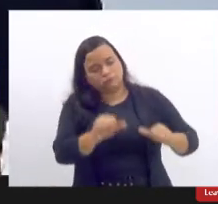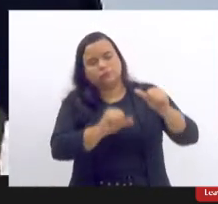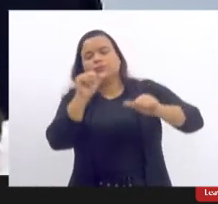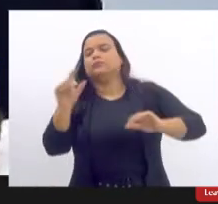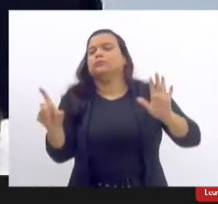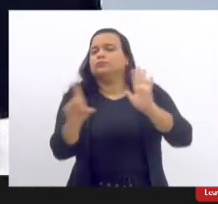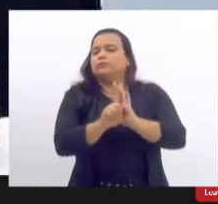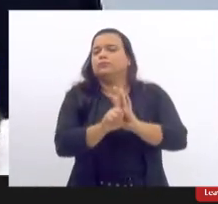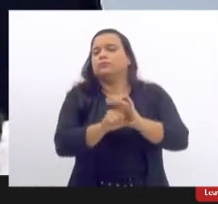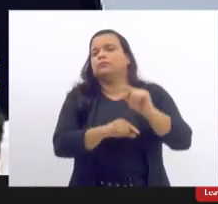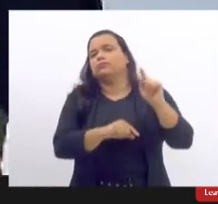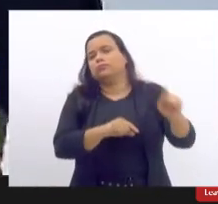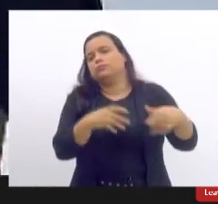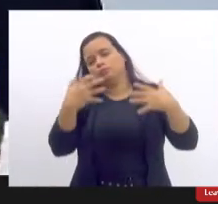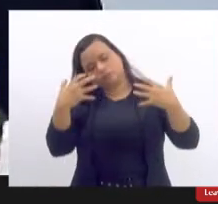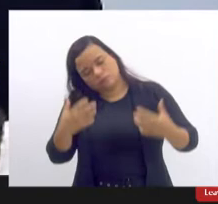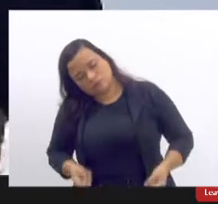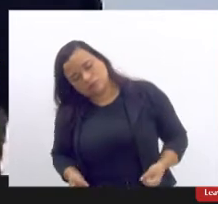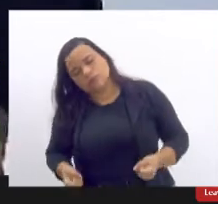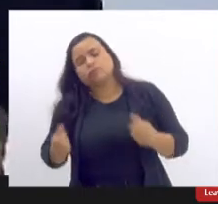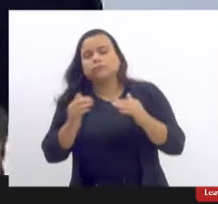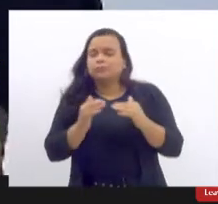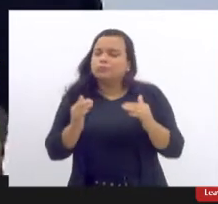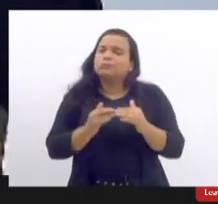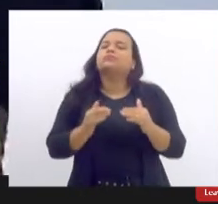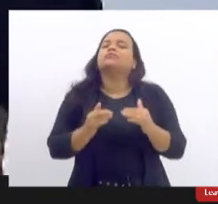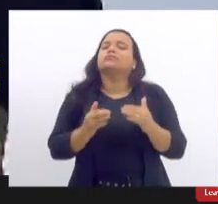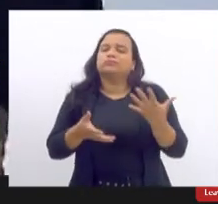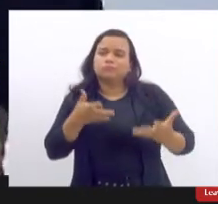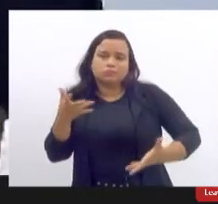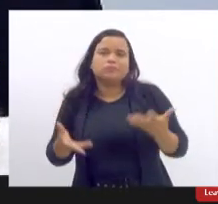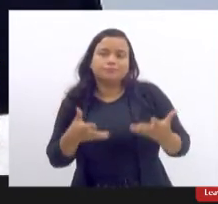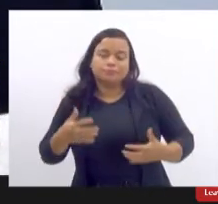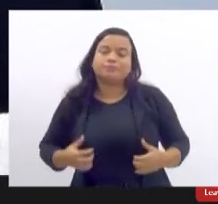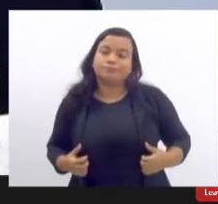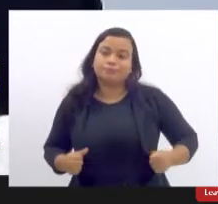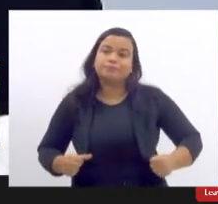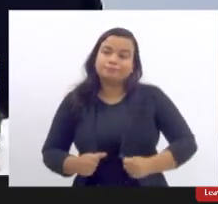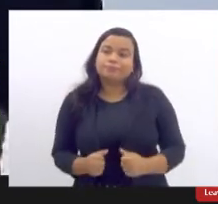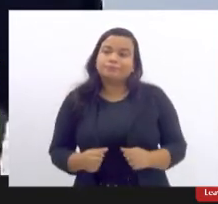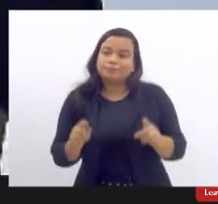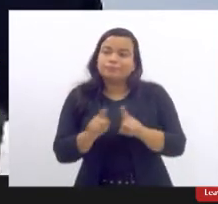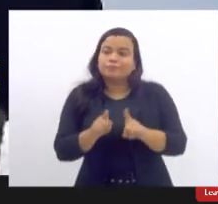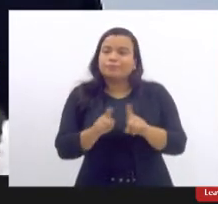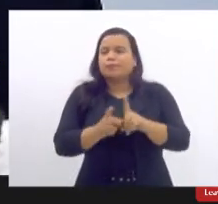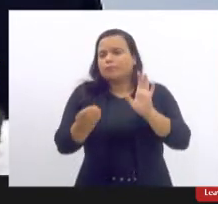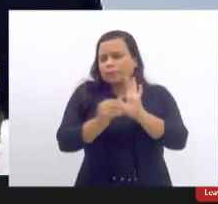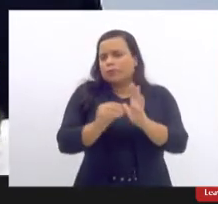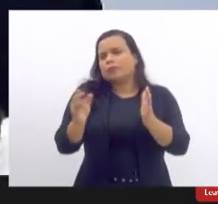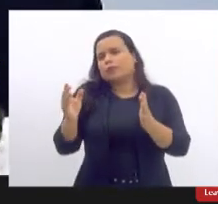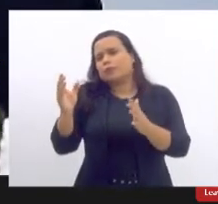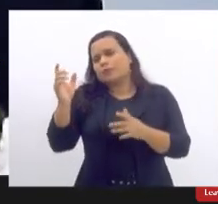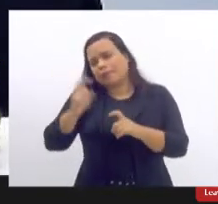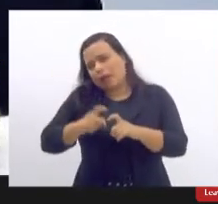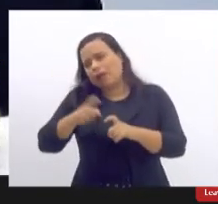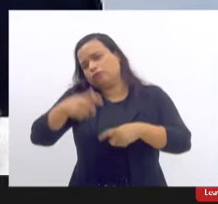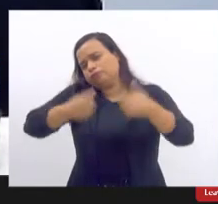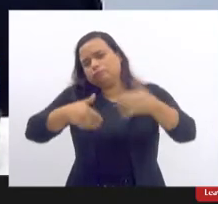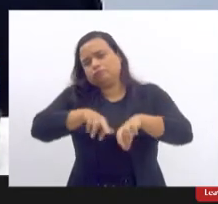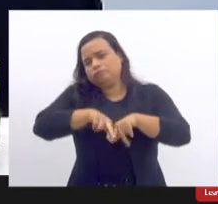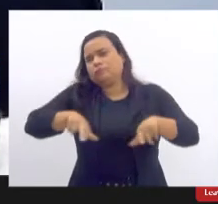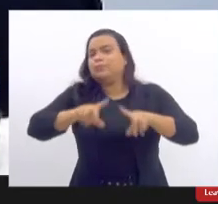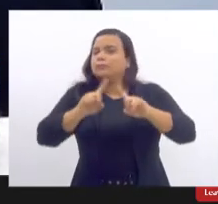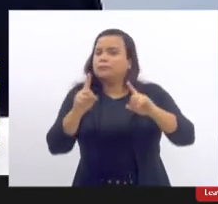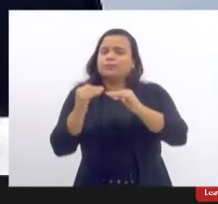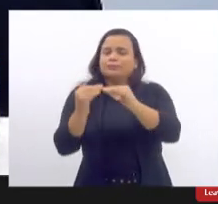lei dentro de um certo entendimento né ressalvando a questão dos médicos em suma se chegou a